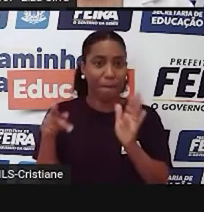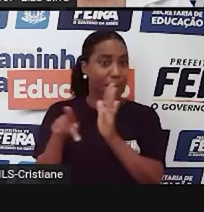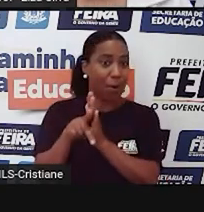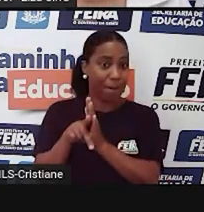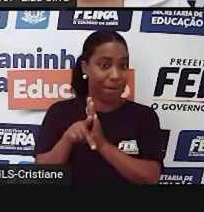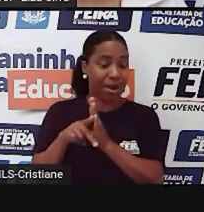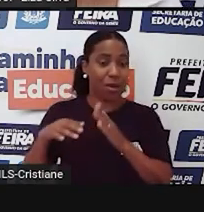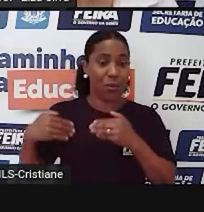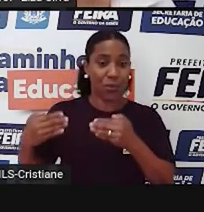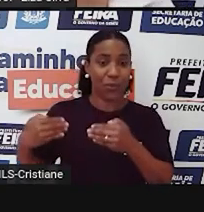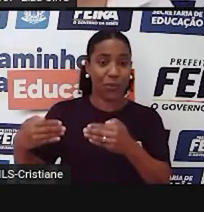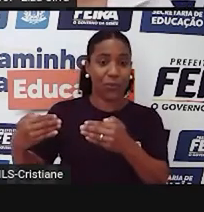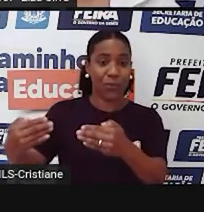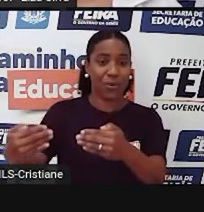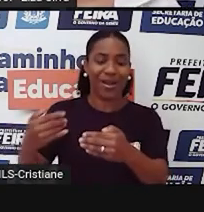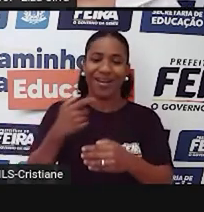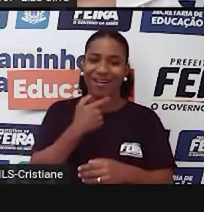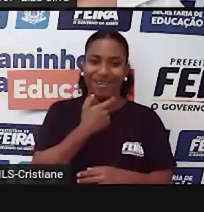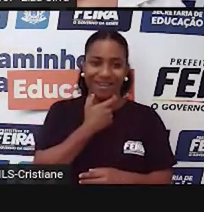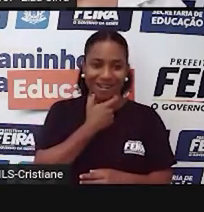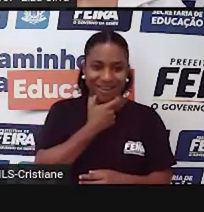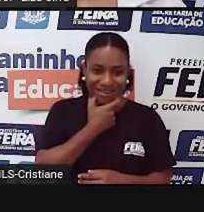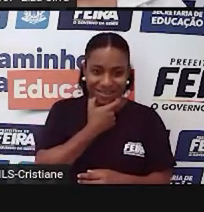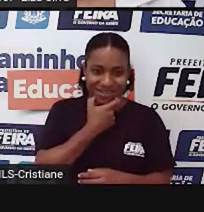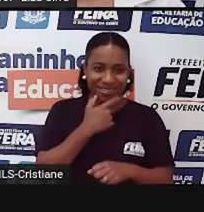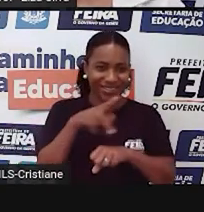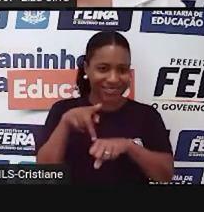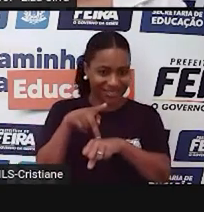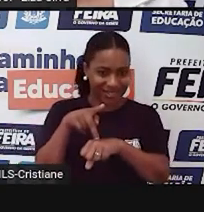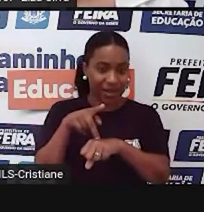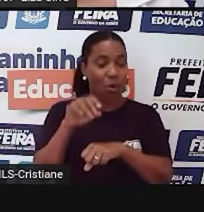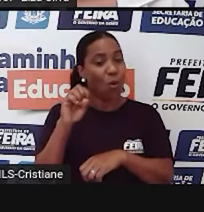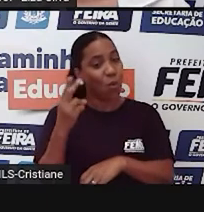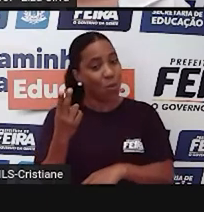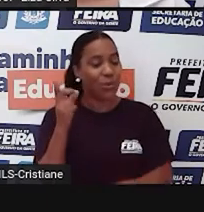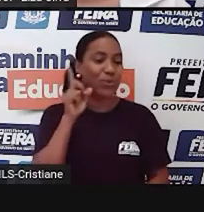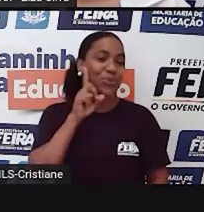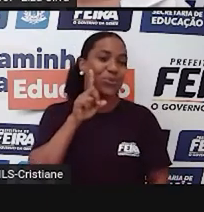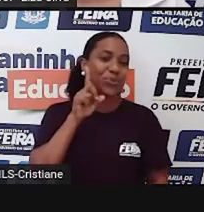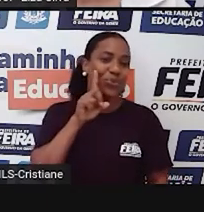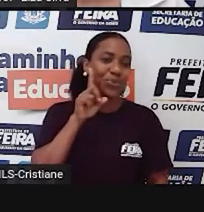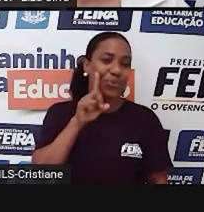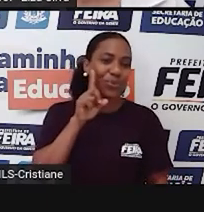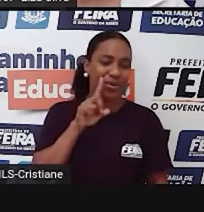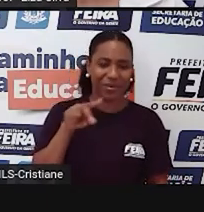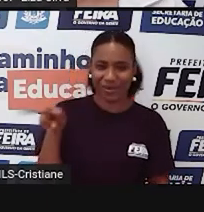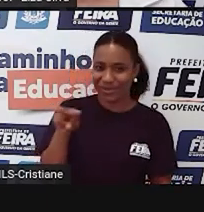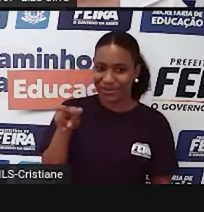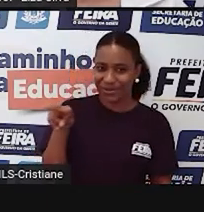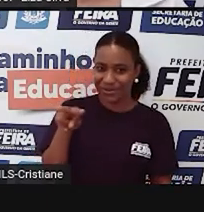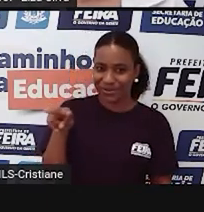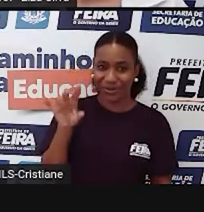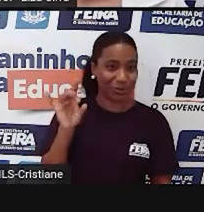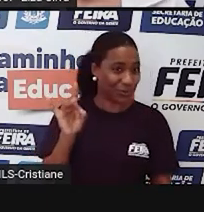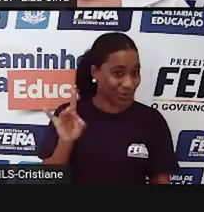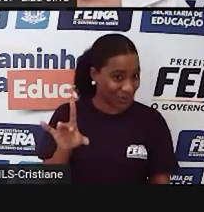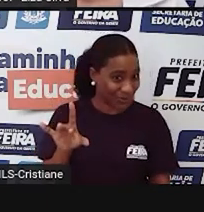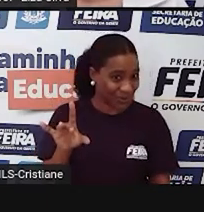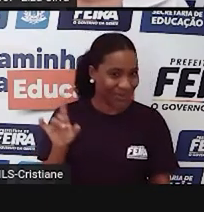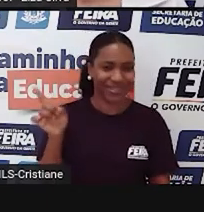verdade, à Inglaterra, especificamente. Mas não somente esses países falam inglês. Vocês sabiam?